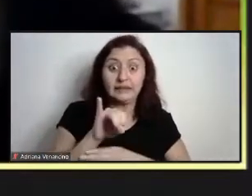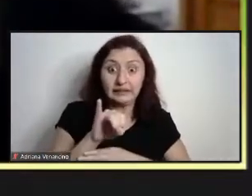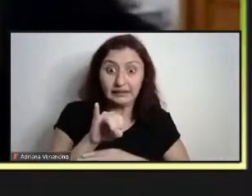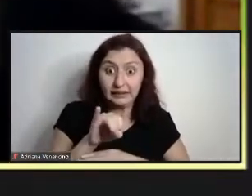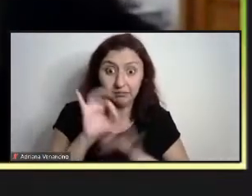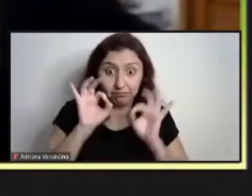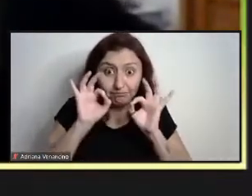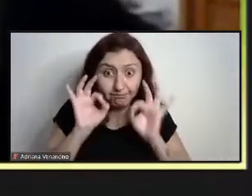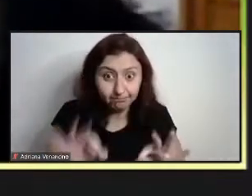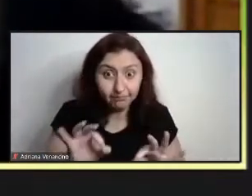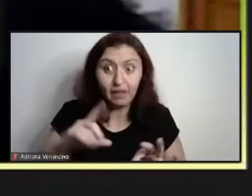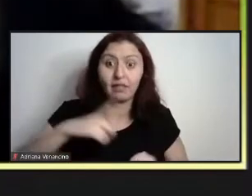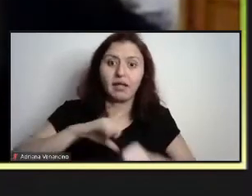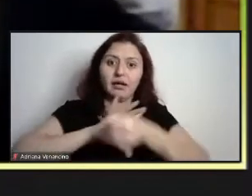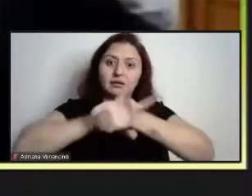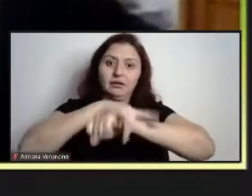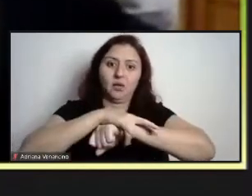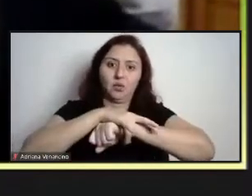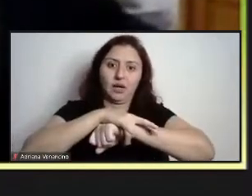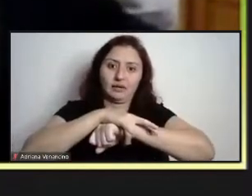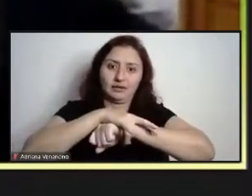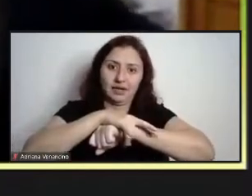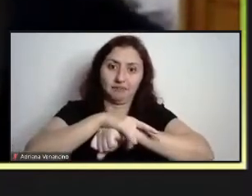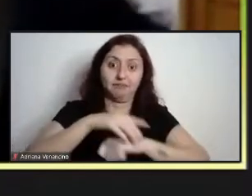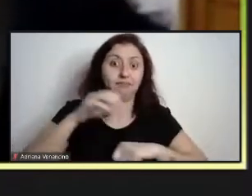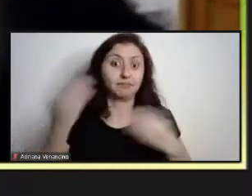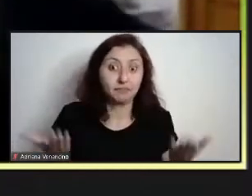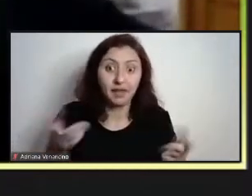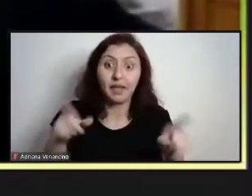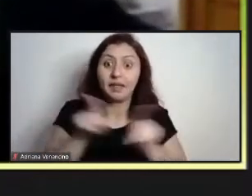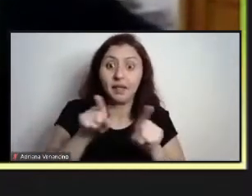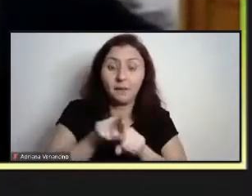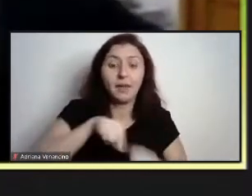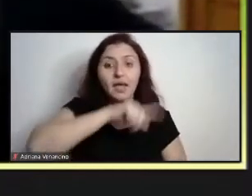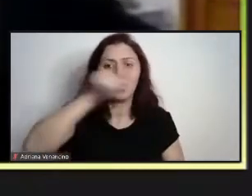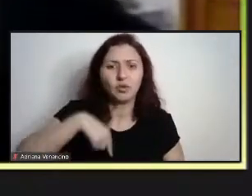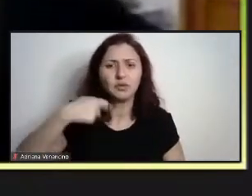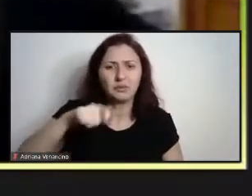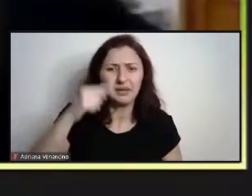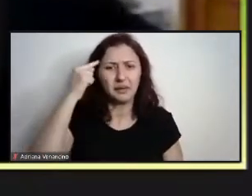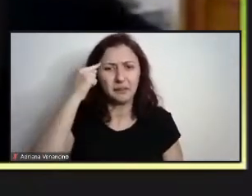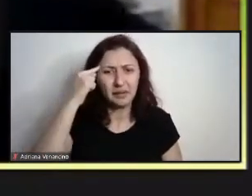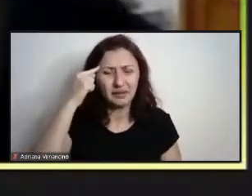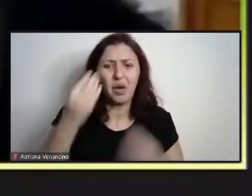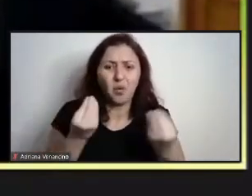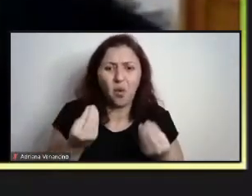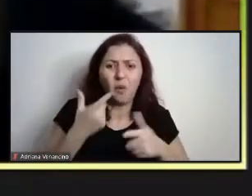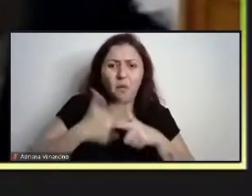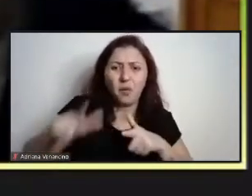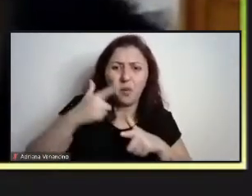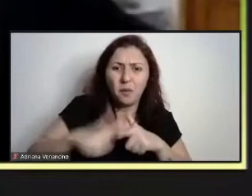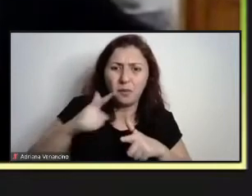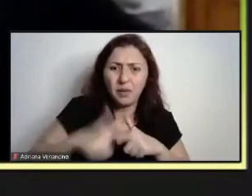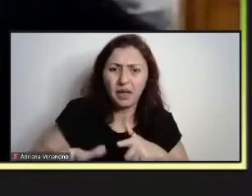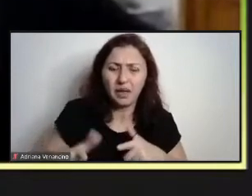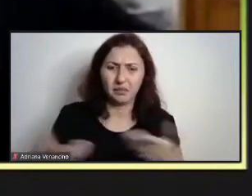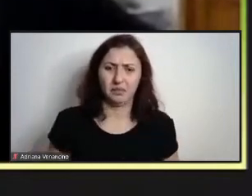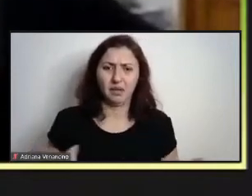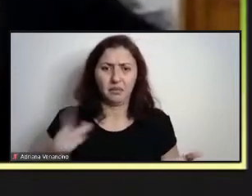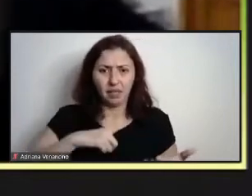fato, houver segurança. Agora, ao mesmo tempo, nós temos que lidar com essa problemática de que essa